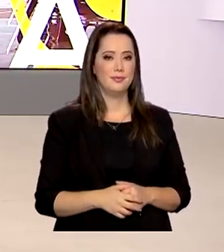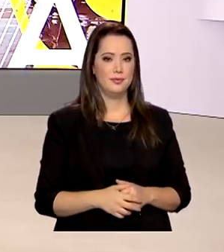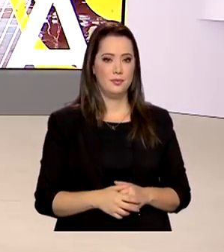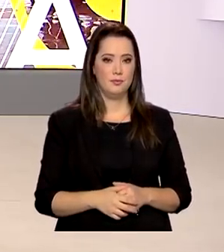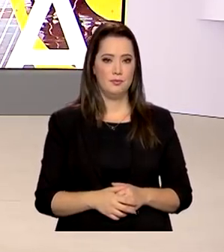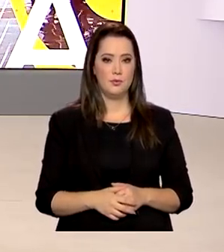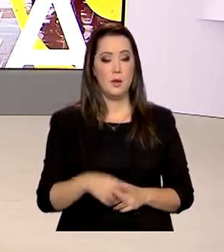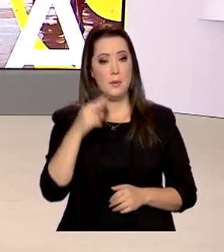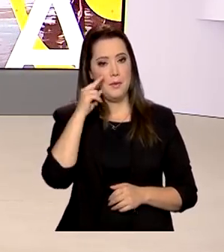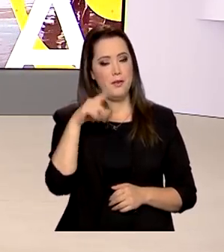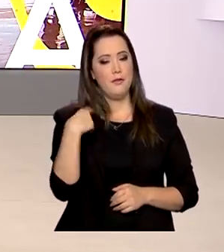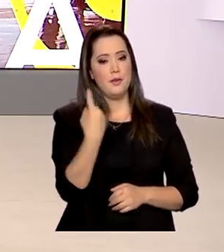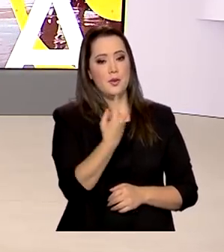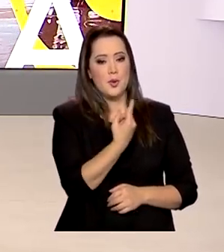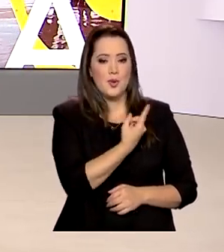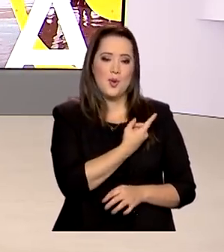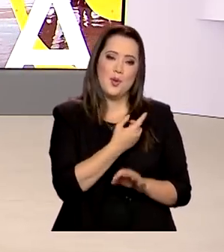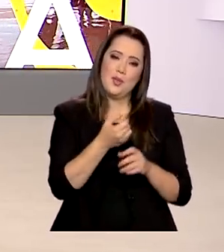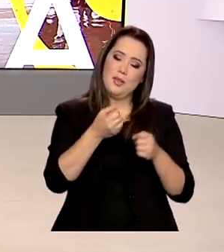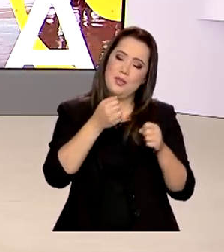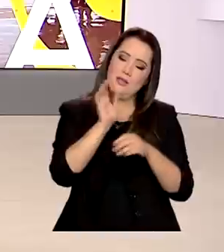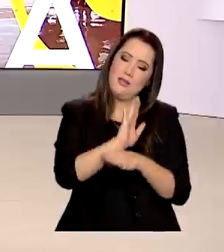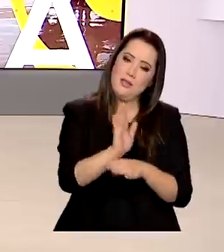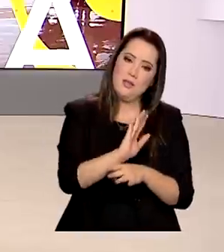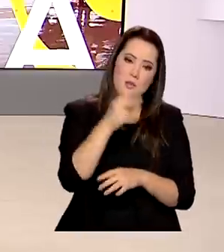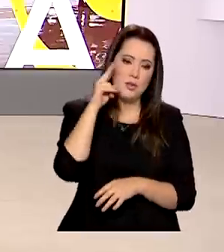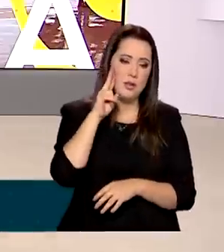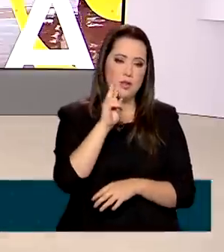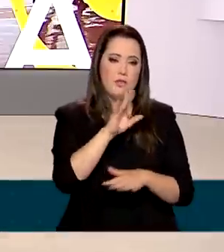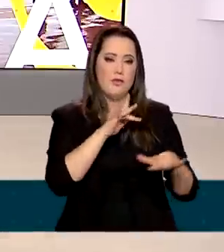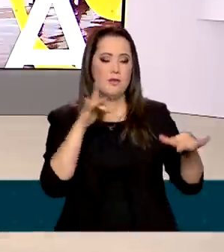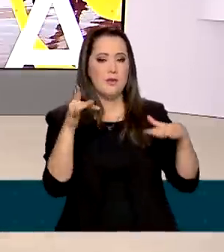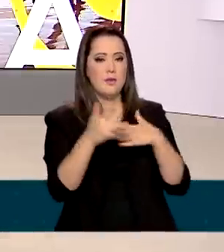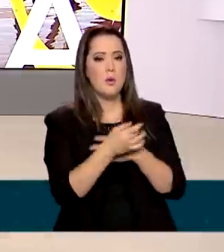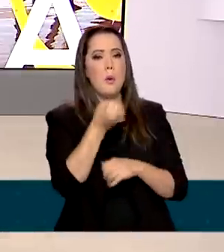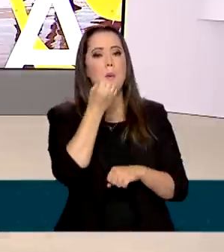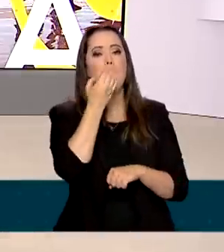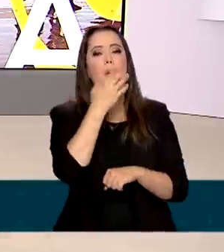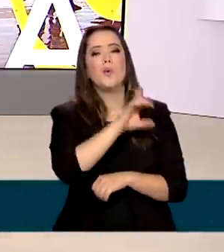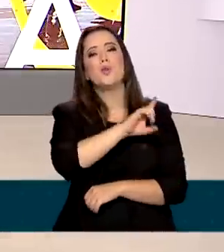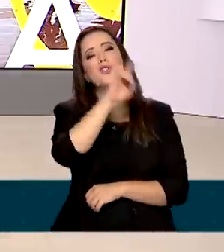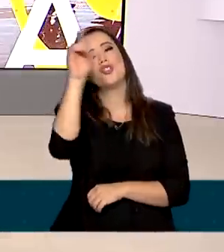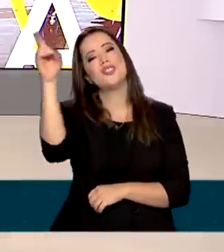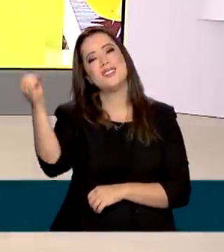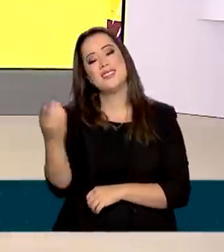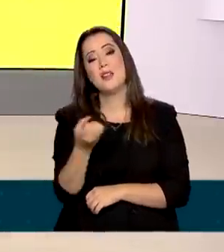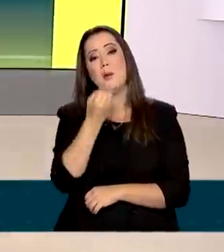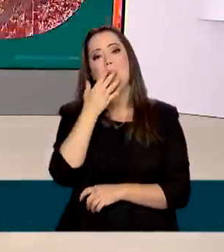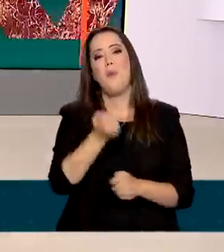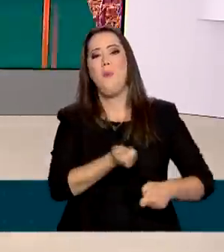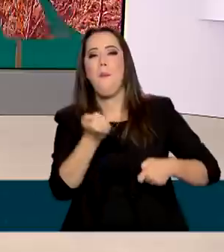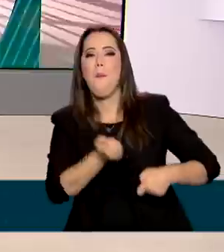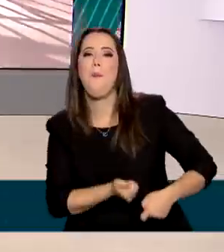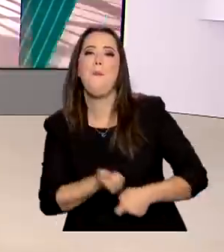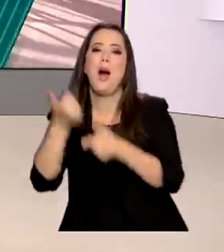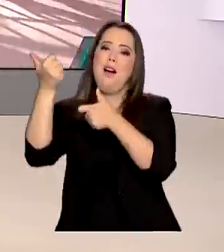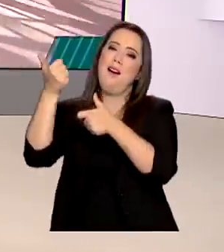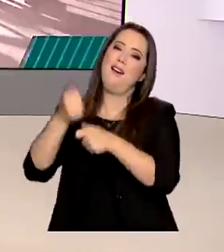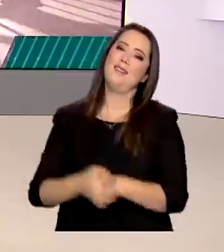Para rever as nossas reportagens, acesse as nossas redes sociais. Para você, um ótimo dia e um feliz ano novo!